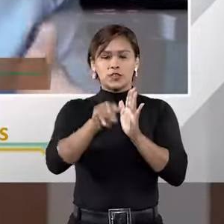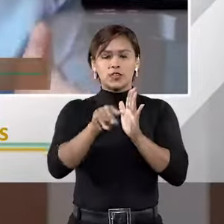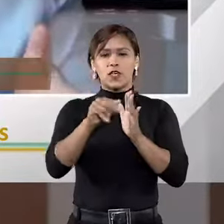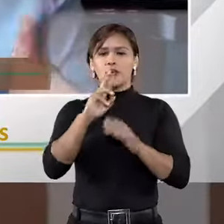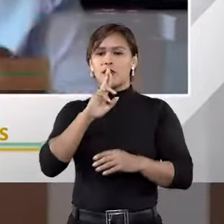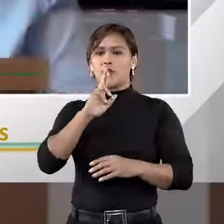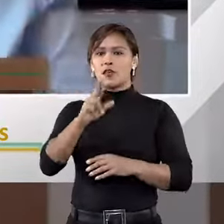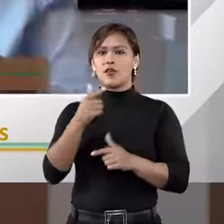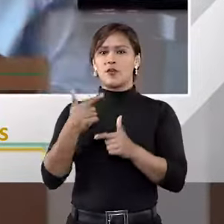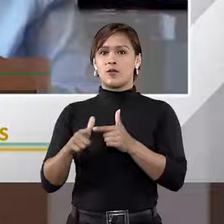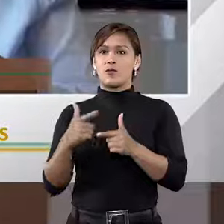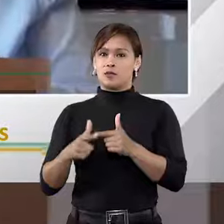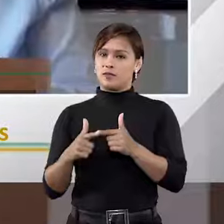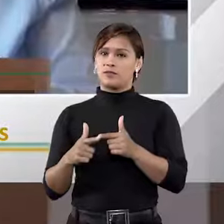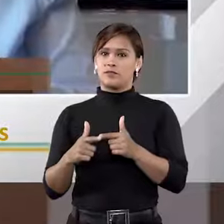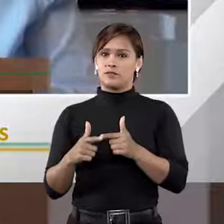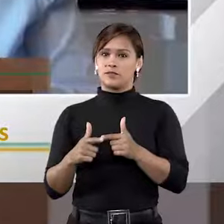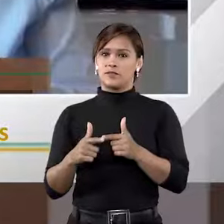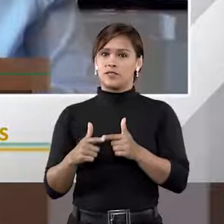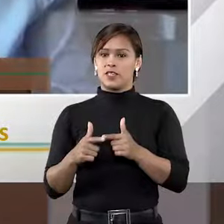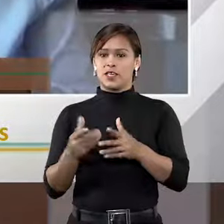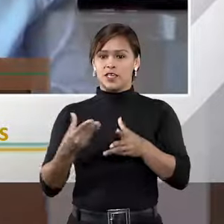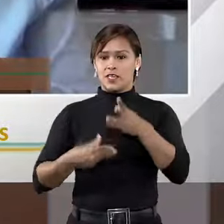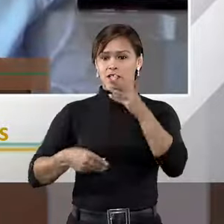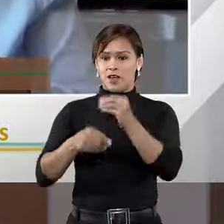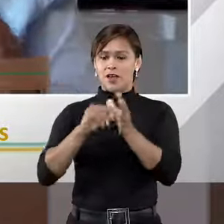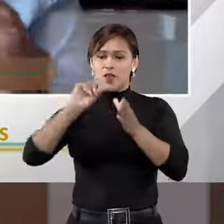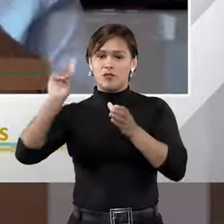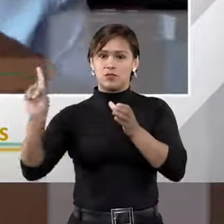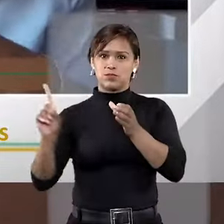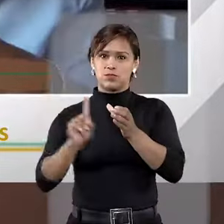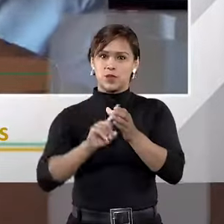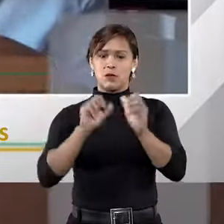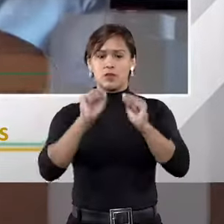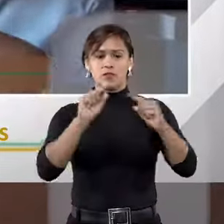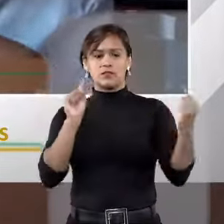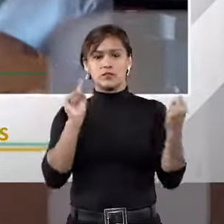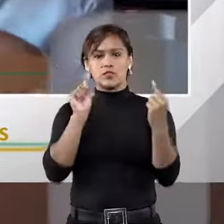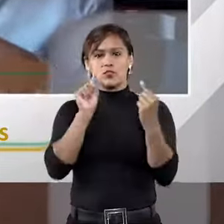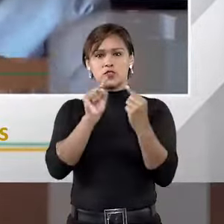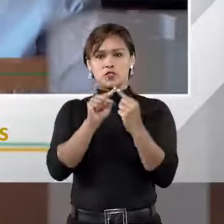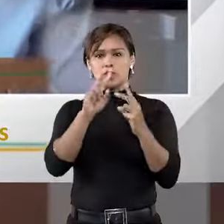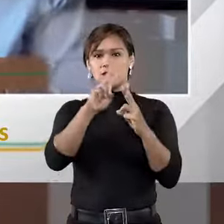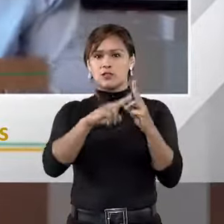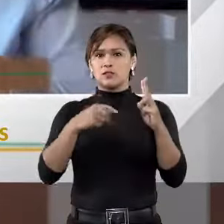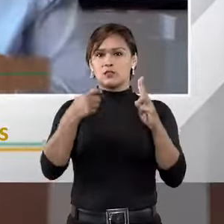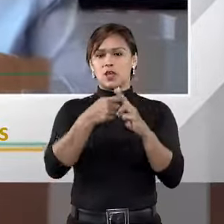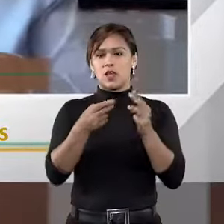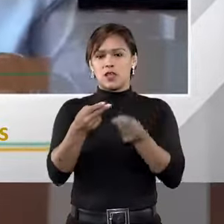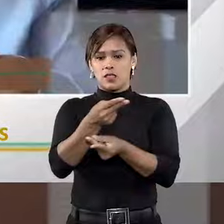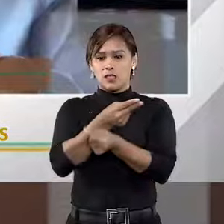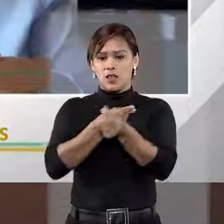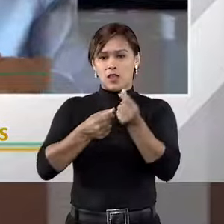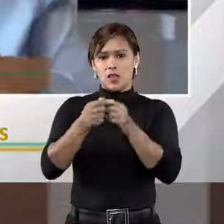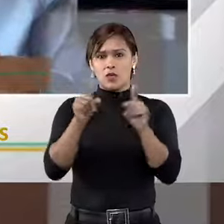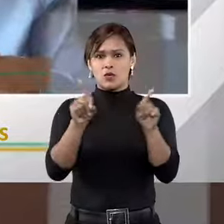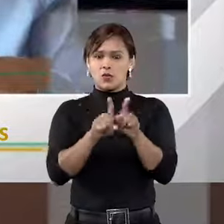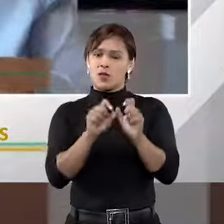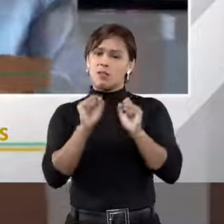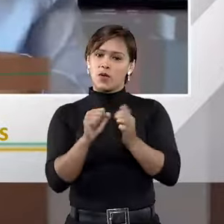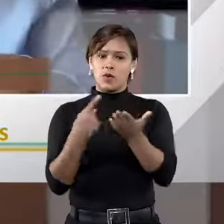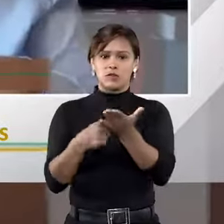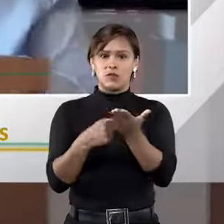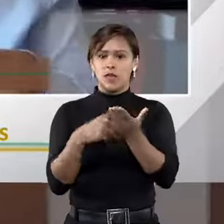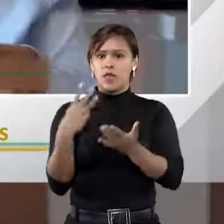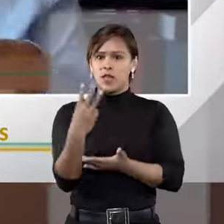solução do problema. E a autocomposição, ela pode se dar diretamente, as partes negociam diretamente, mas pode se dar por